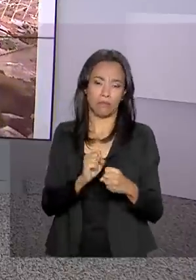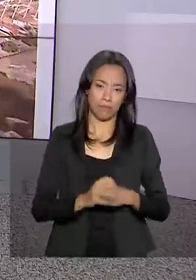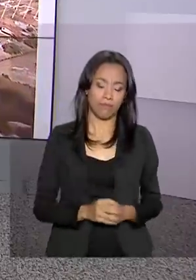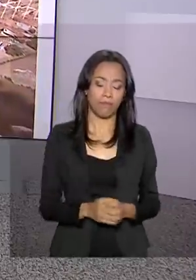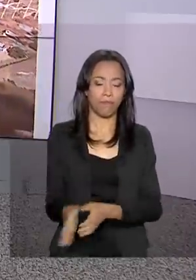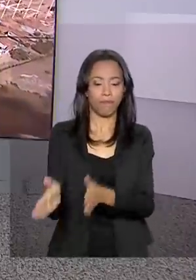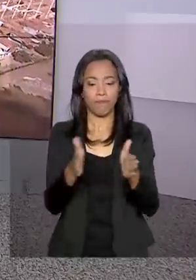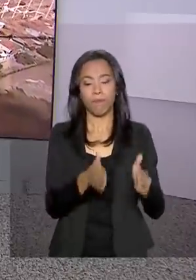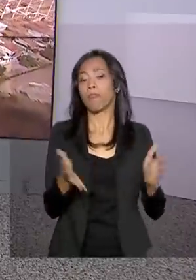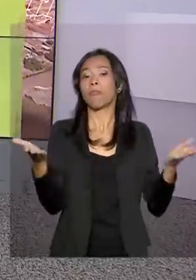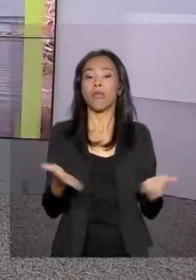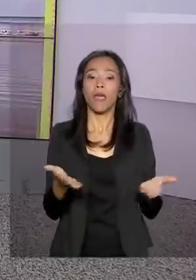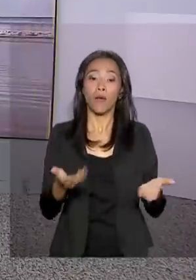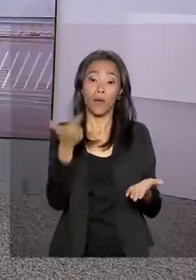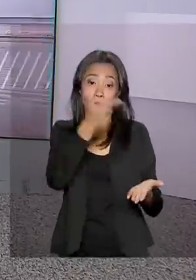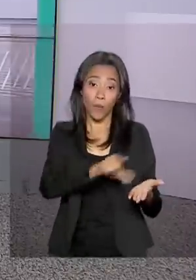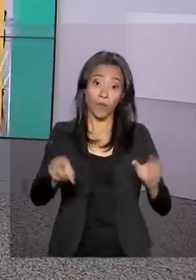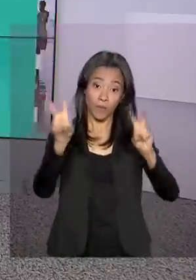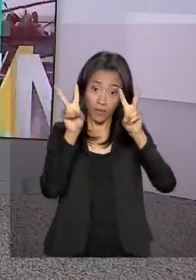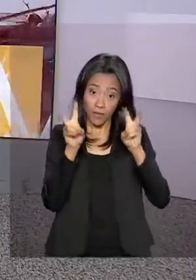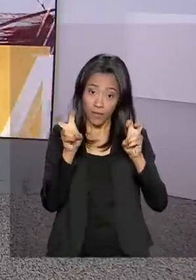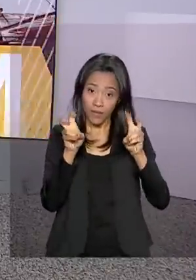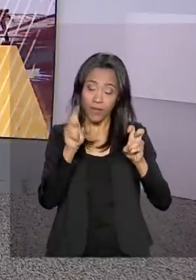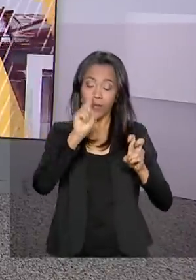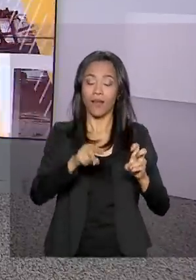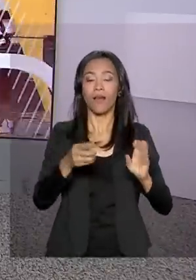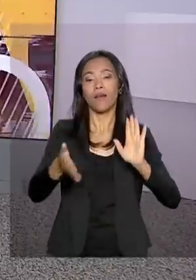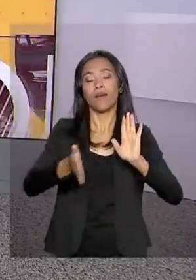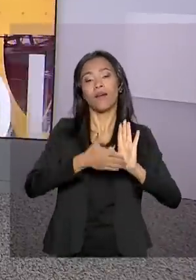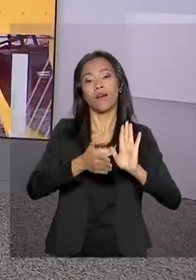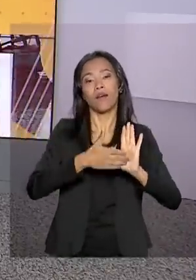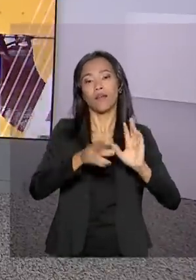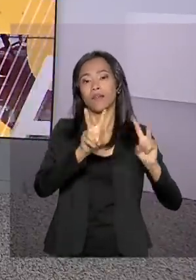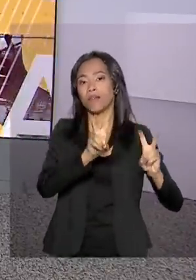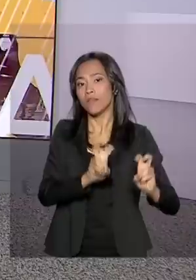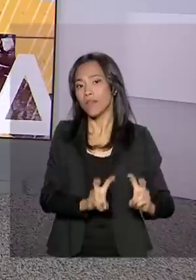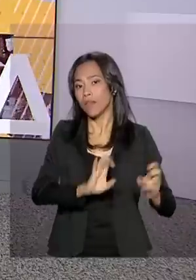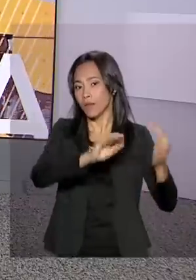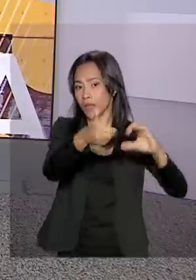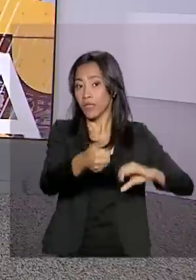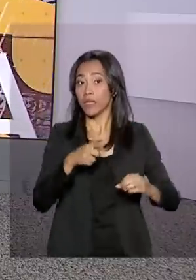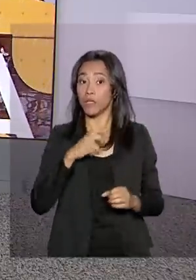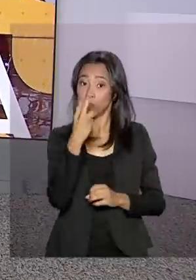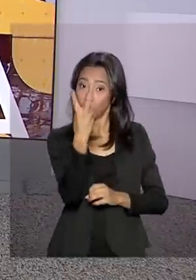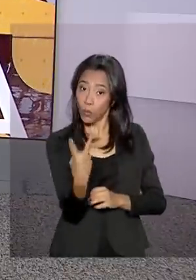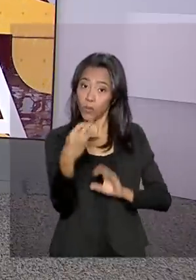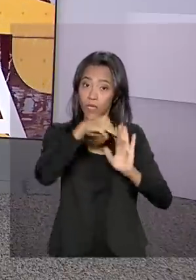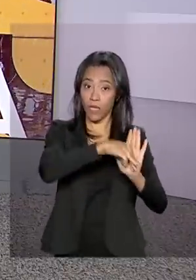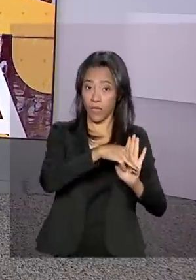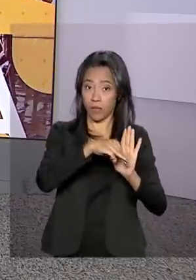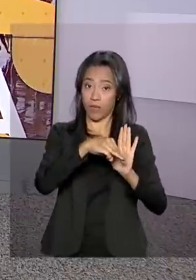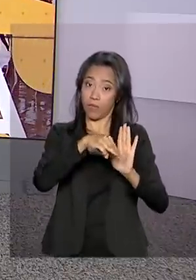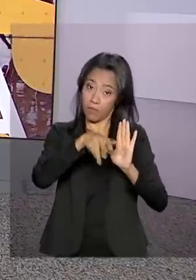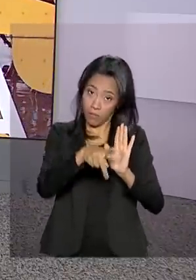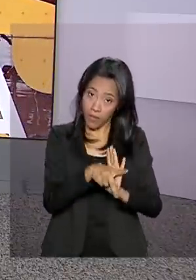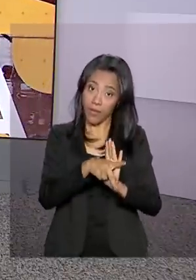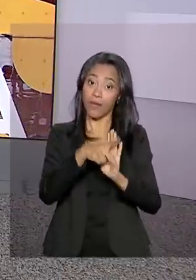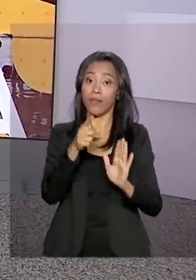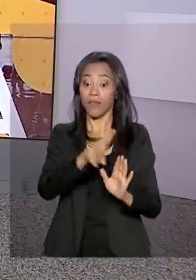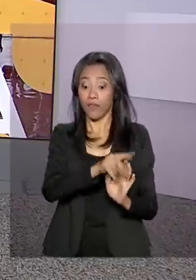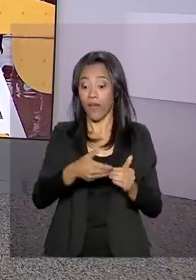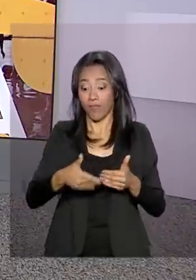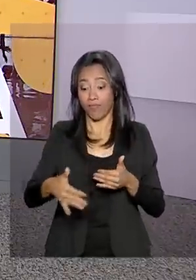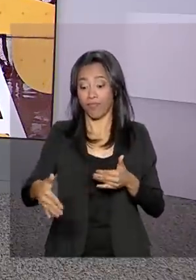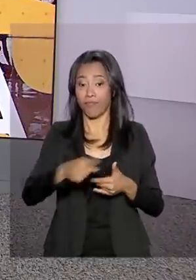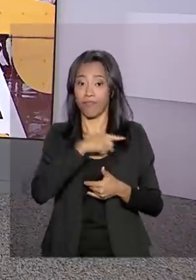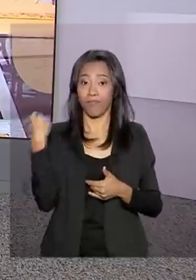E agora falamos sobre a pauta do Congresso, porque nas duas casas há várias medidas provisórias que perdem a validade e precisam ser votadas